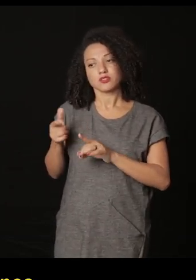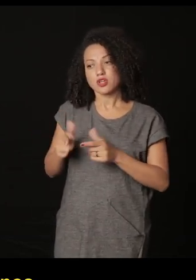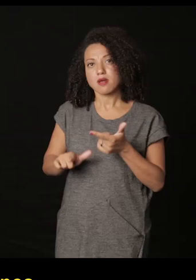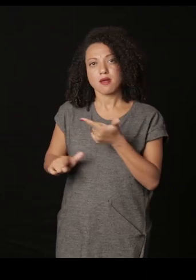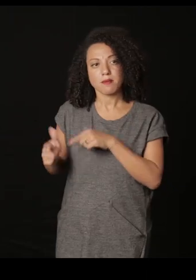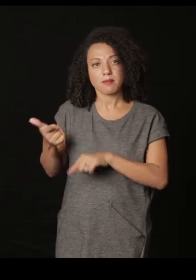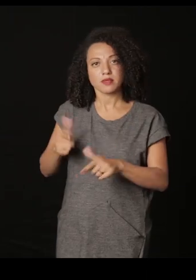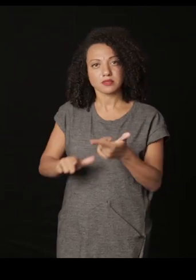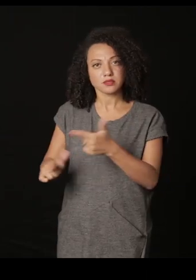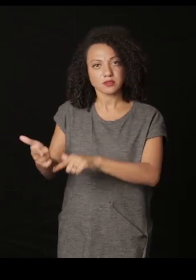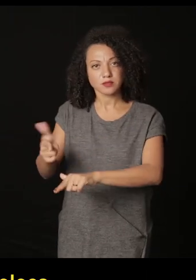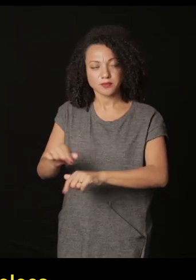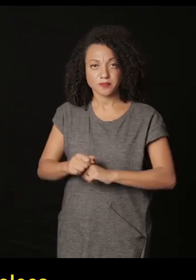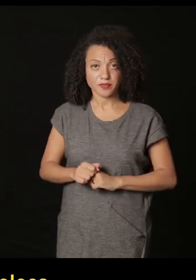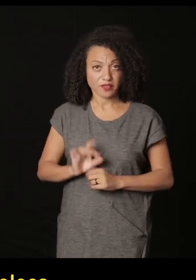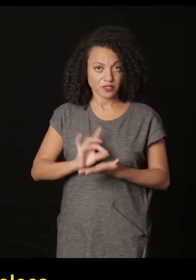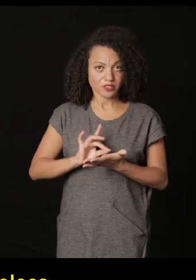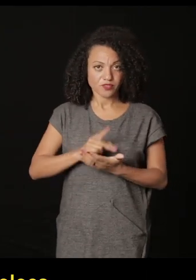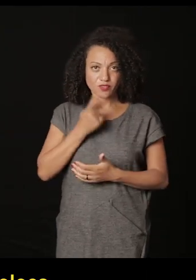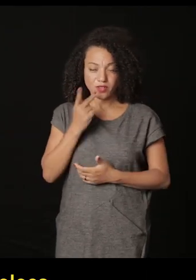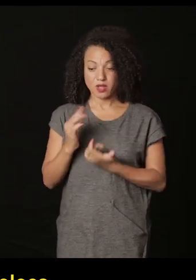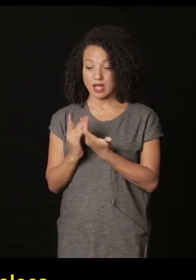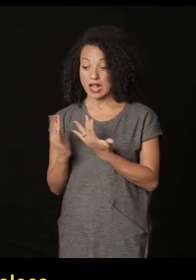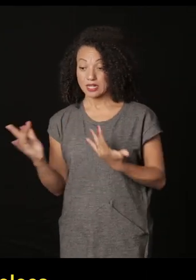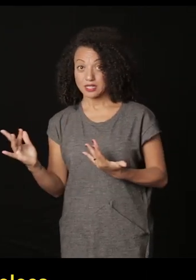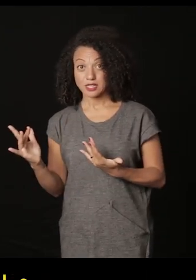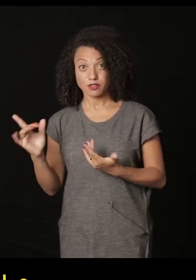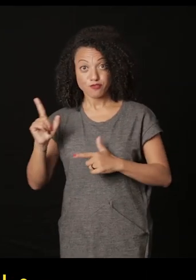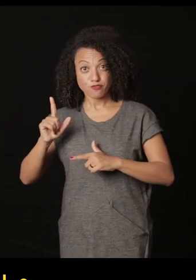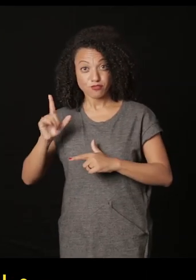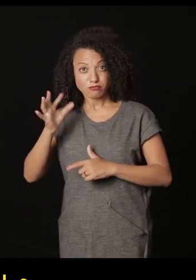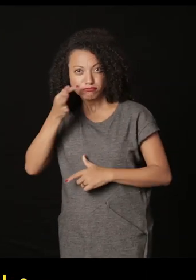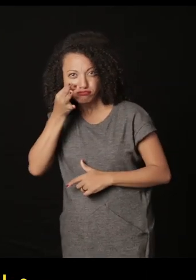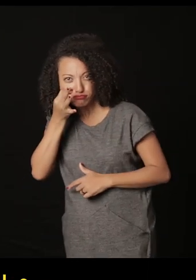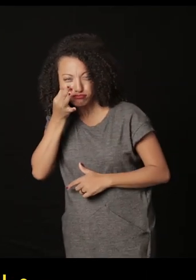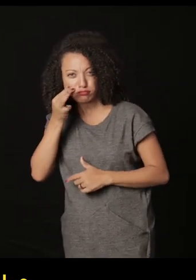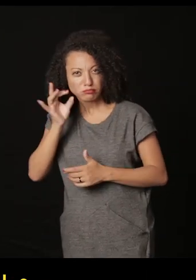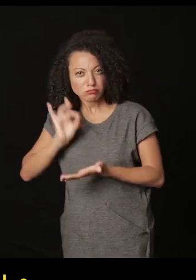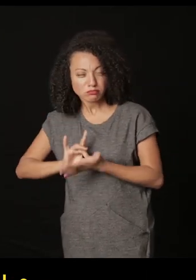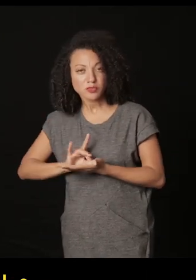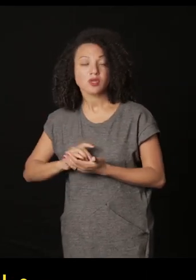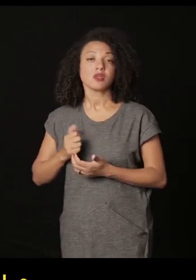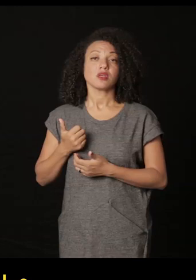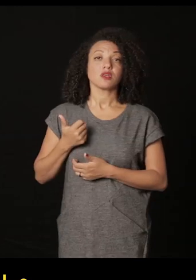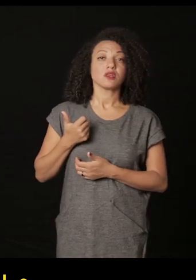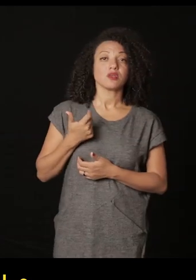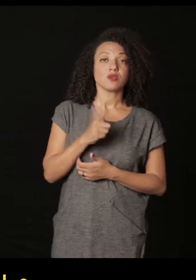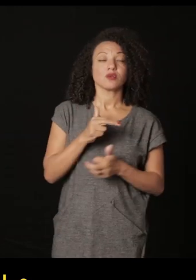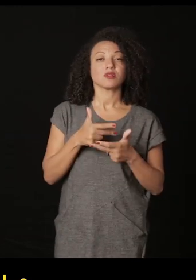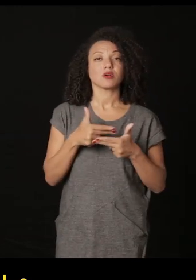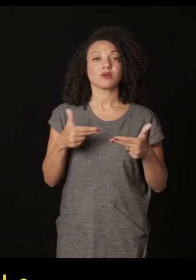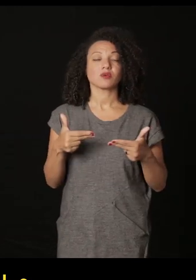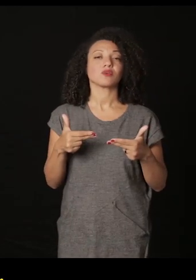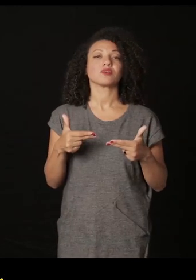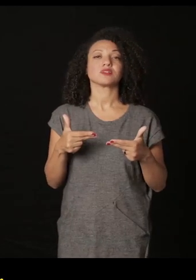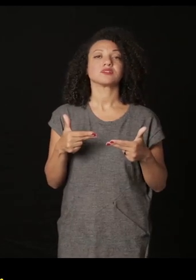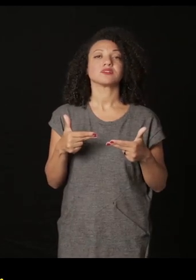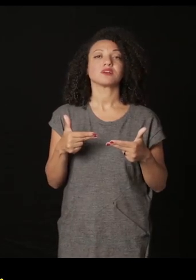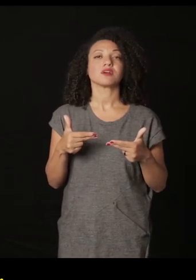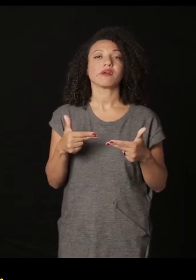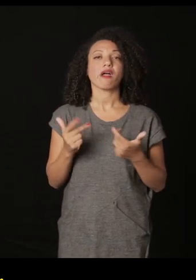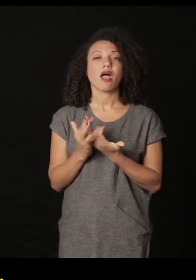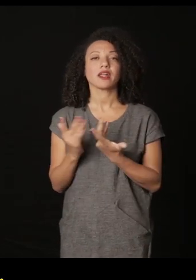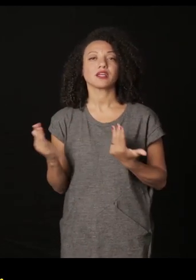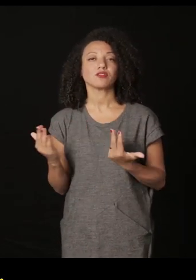repetição na verdade aí ela coloca uma coisa é o arquivo matéria material e outra coisa é aquilo que a gente